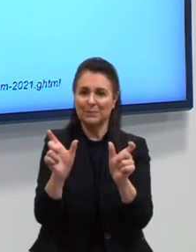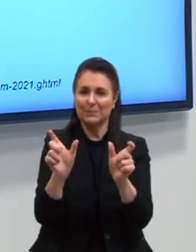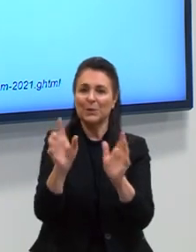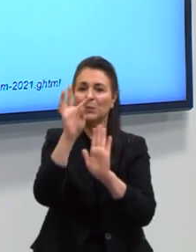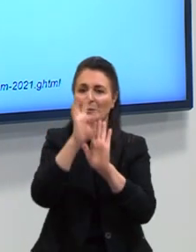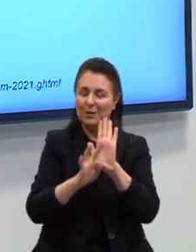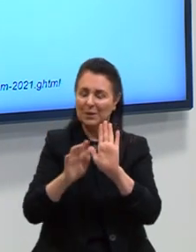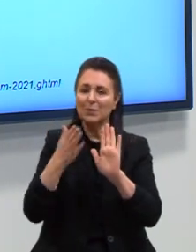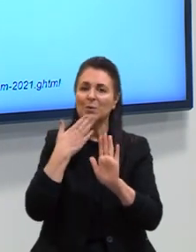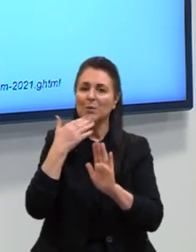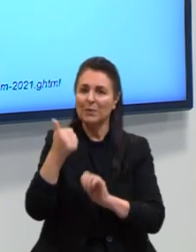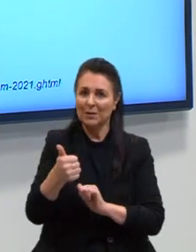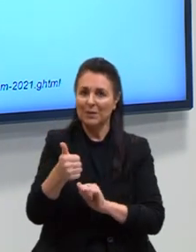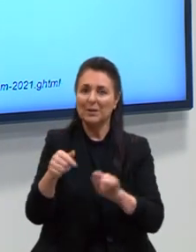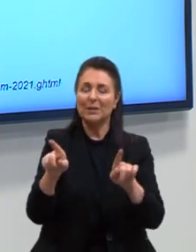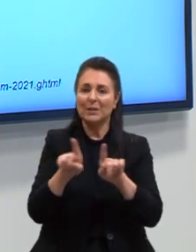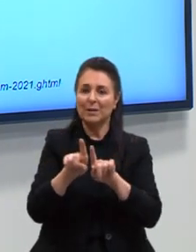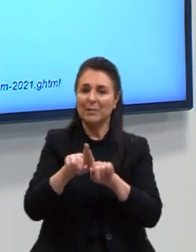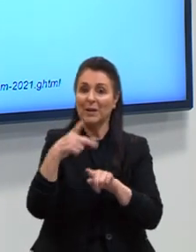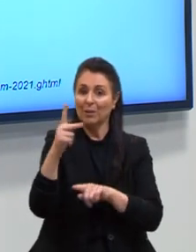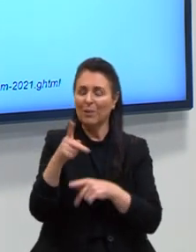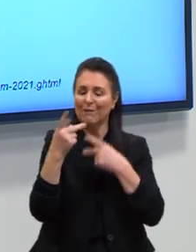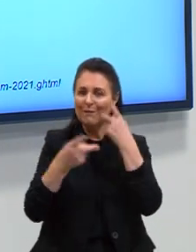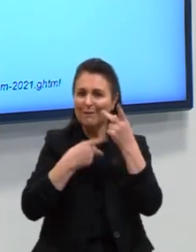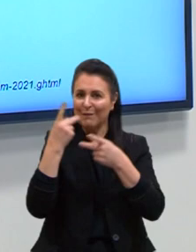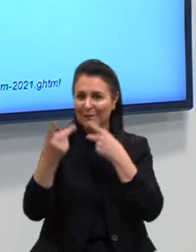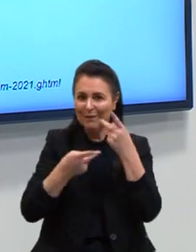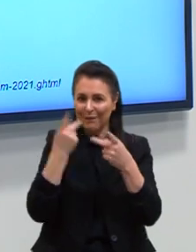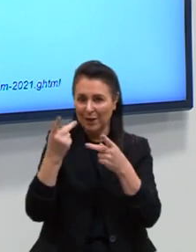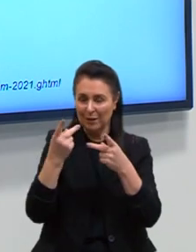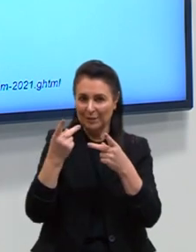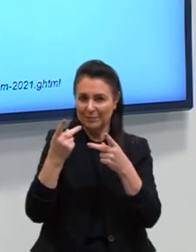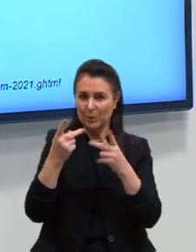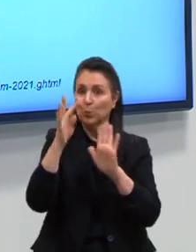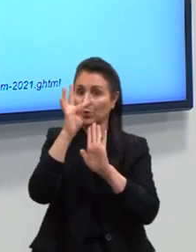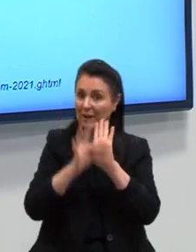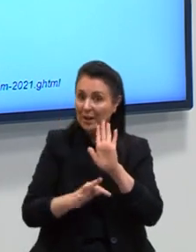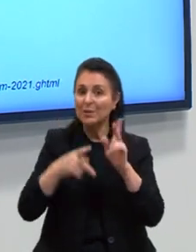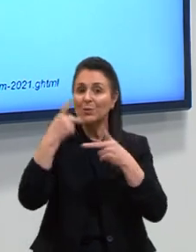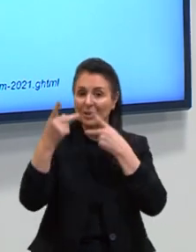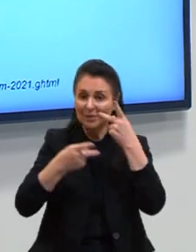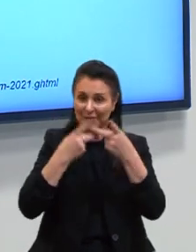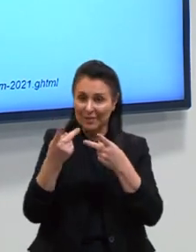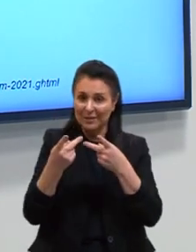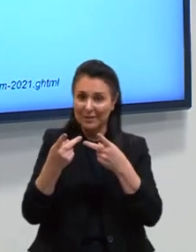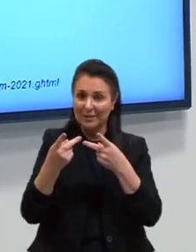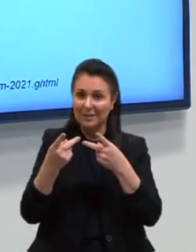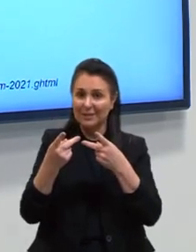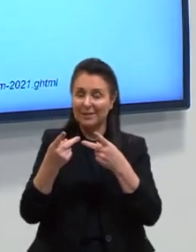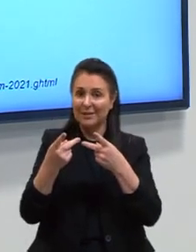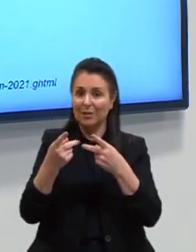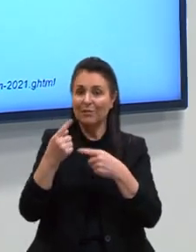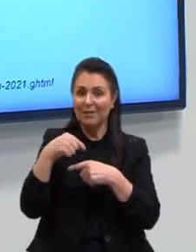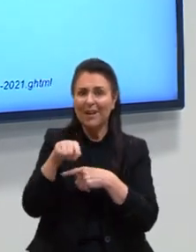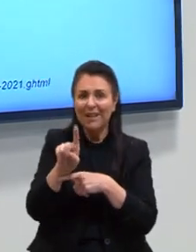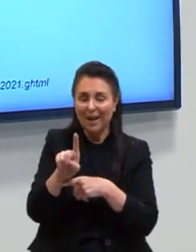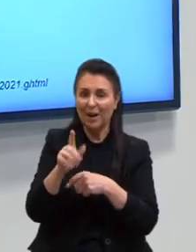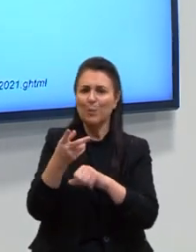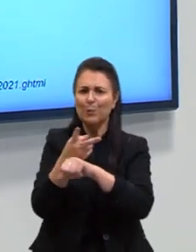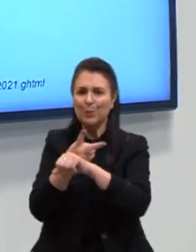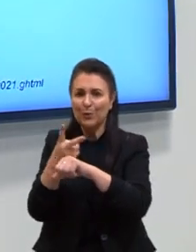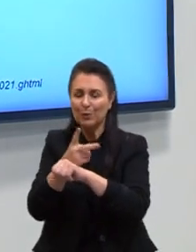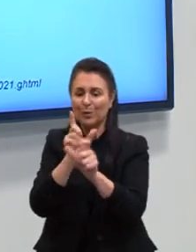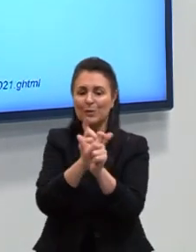teu texto. Assim como vai enriquecer a tua fala também, não só o teu texto escrito. Então, parte lá, procura.